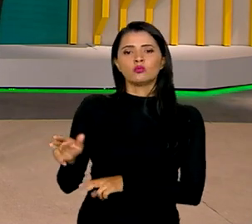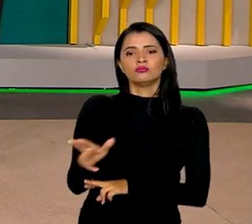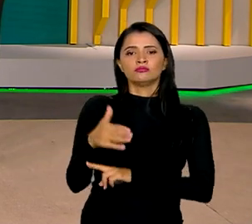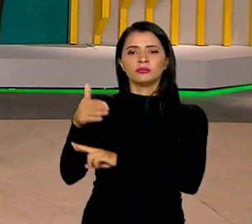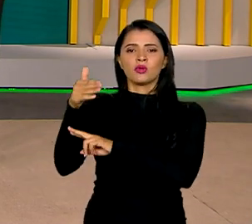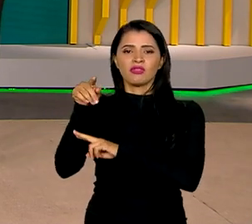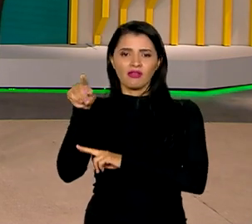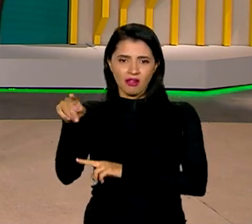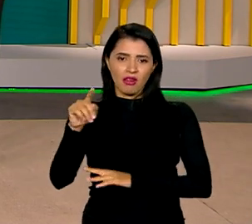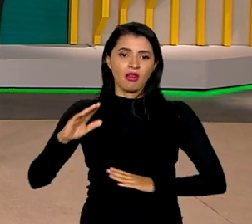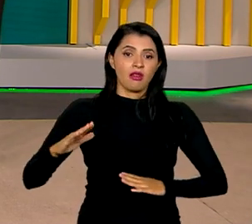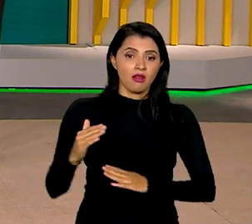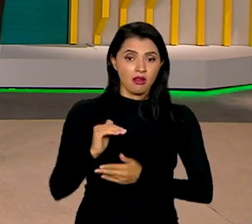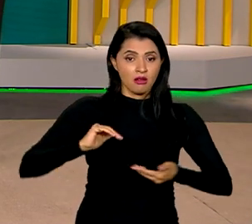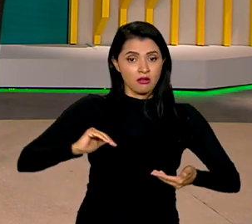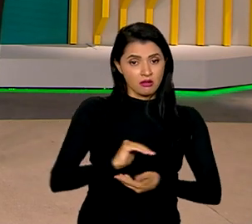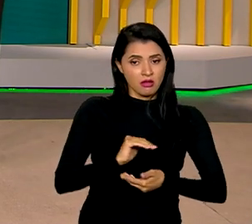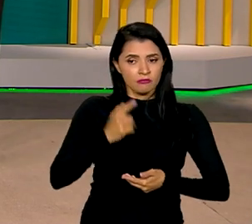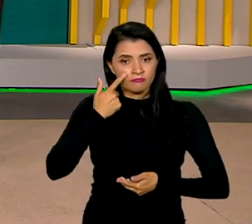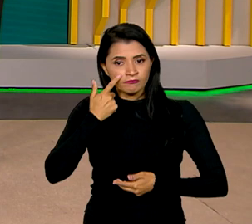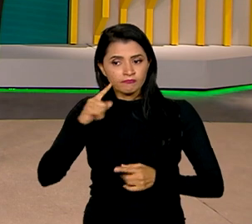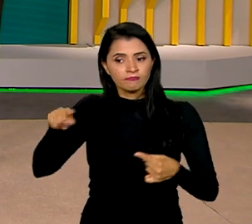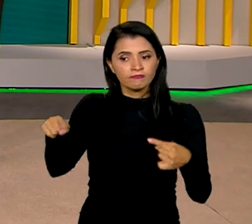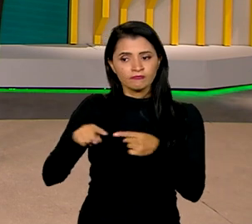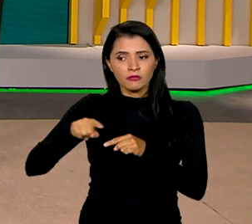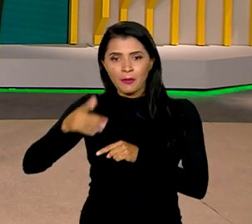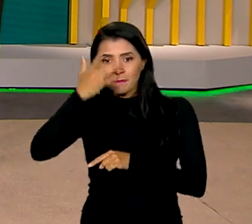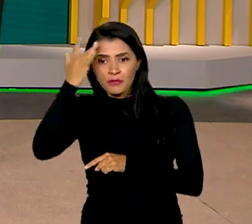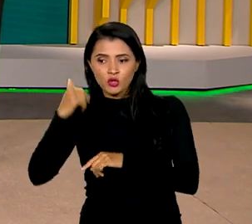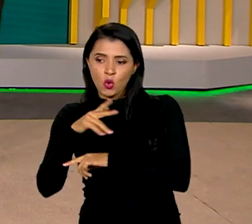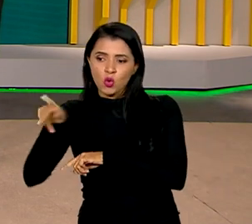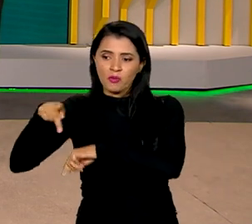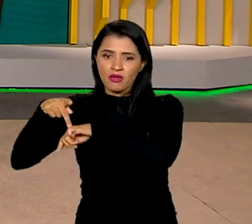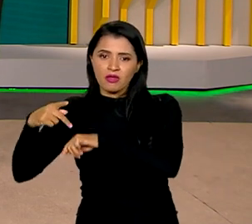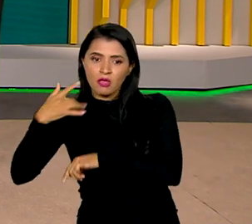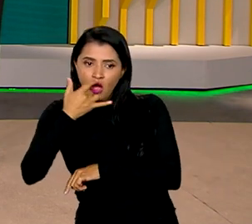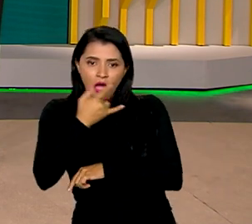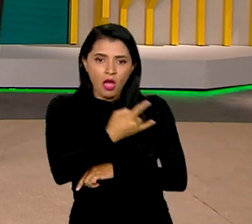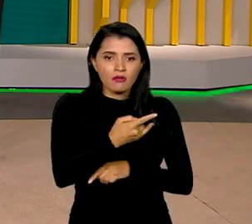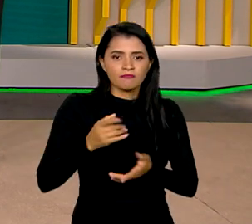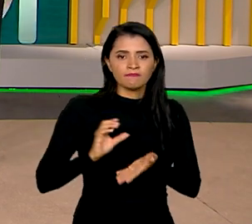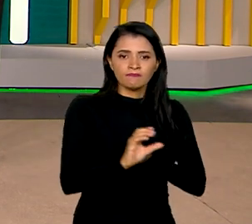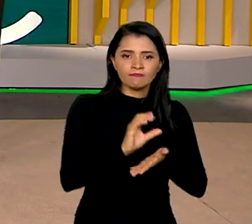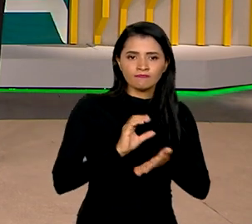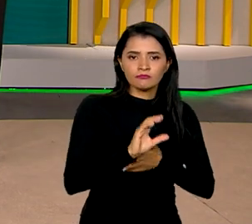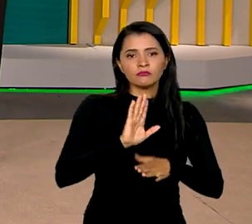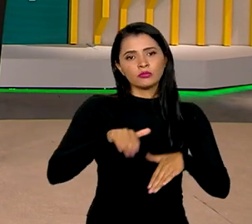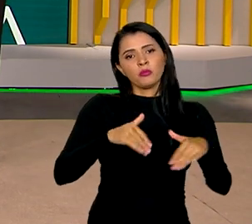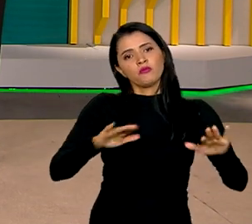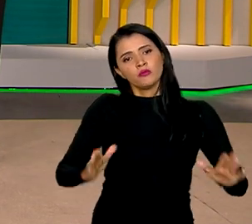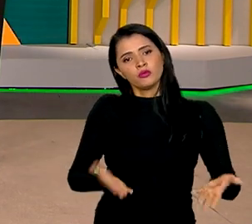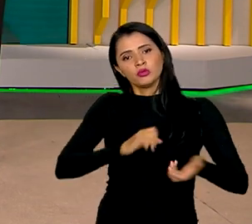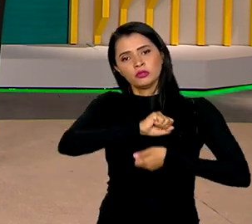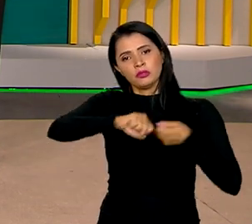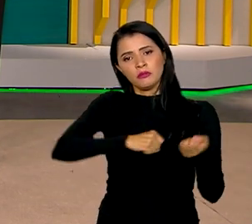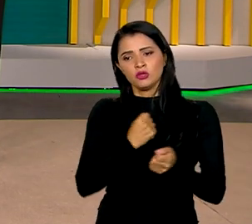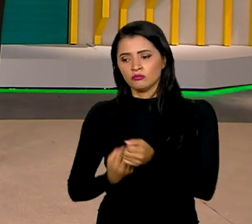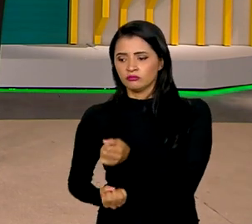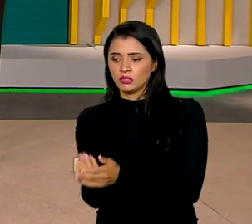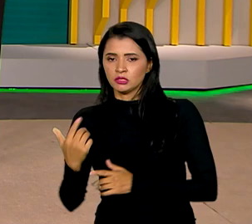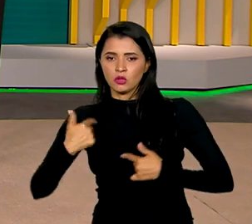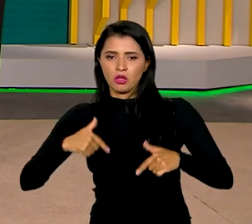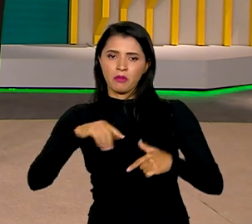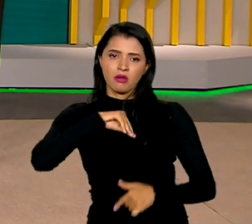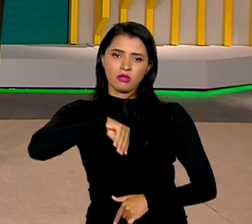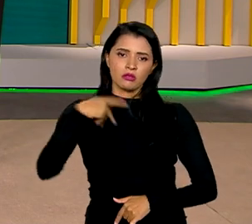A meta é atrair investidores estrangeiros para projetos que promovam o crescimento sustentável e a geração de emprego